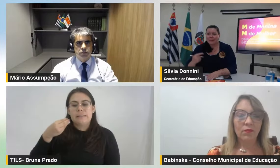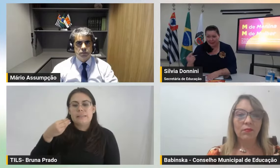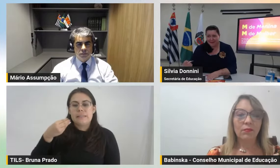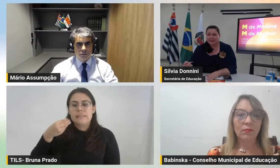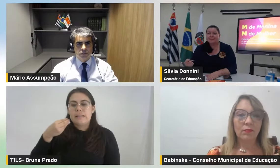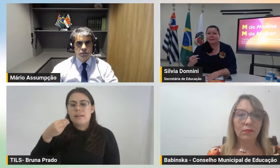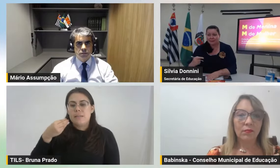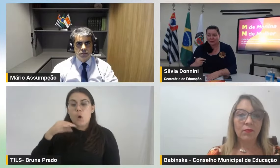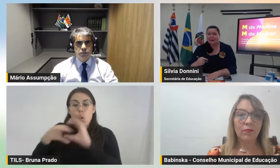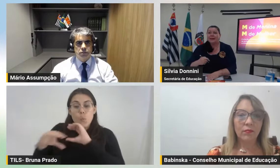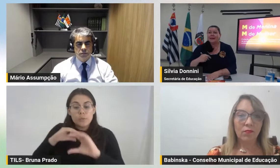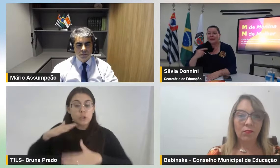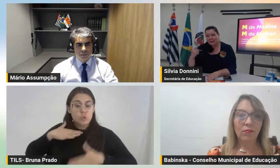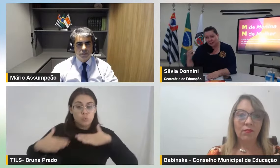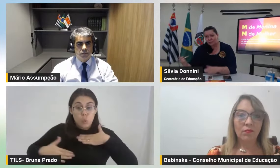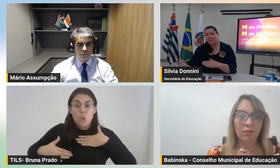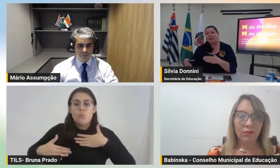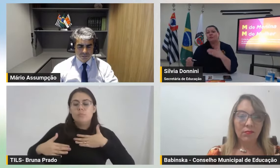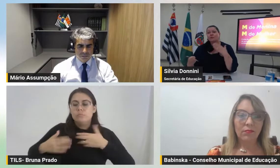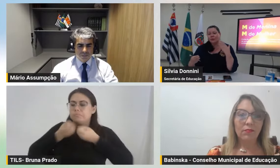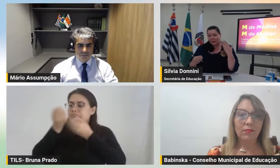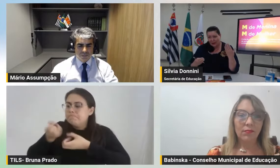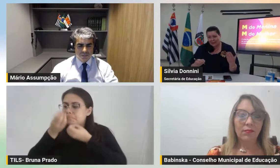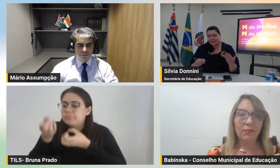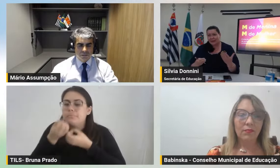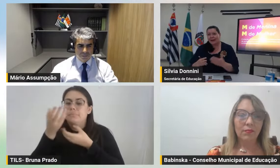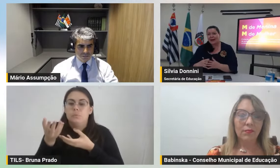da criança, e isso versus